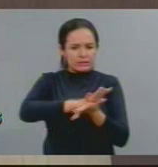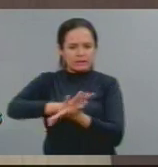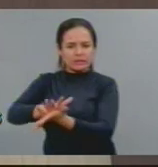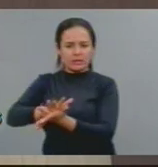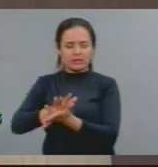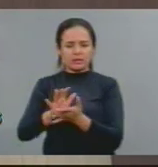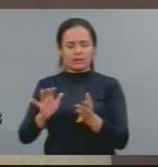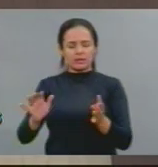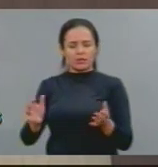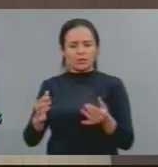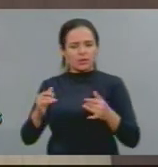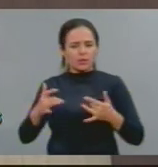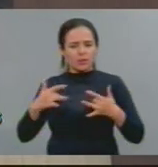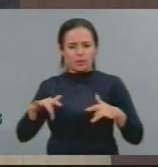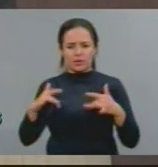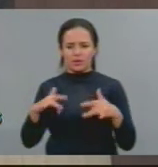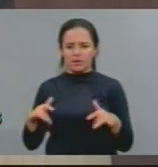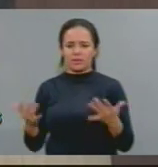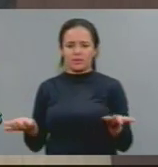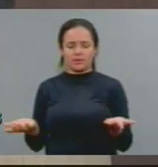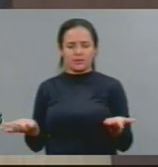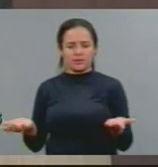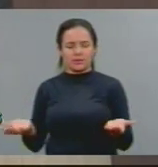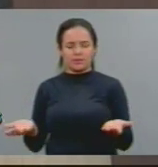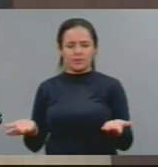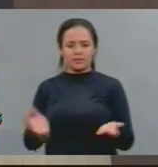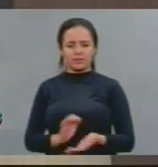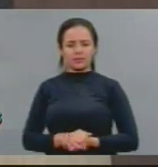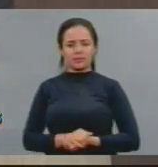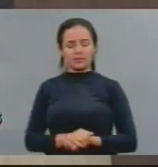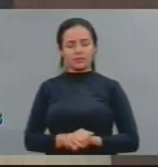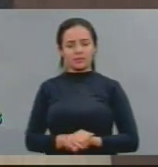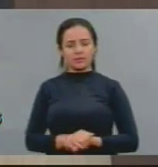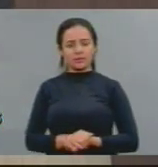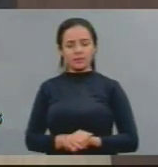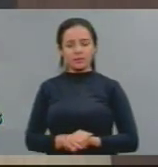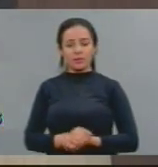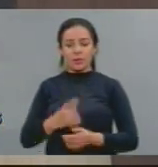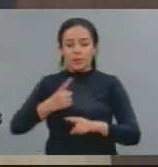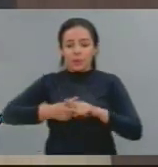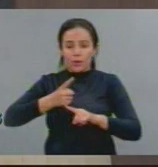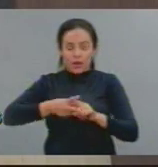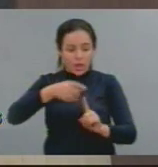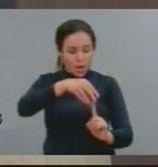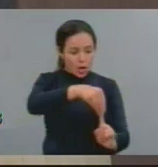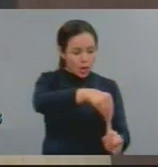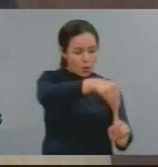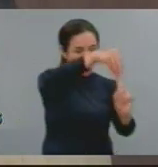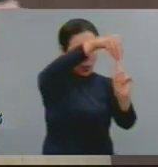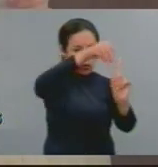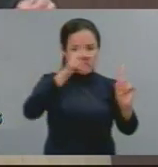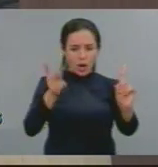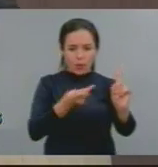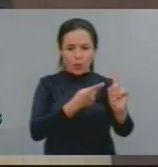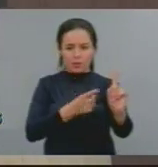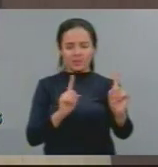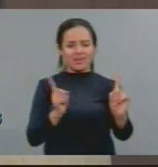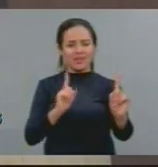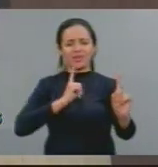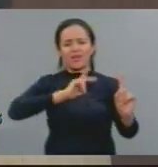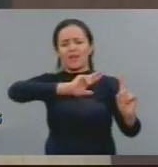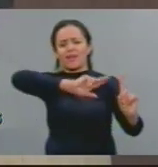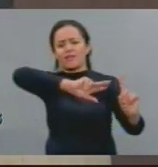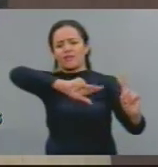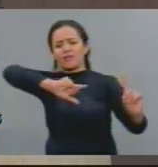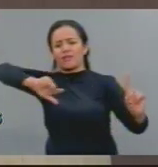quando se vê contestado, porque esse caso não é o único, o que eu quero dizer é que, junto com o caso do José